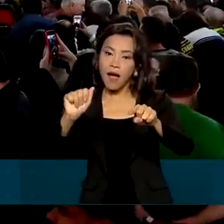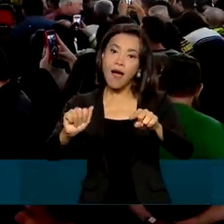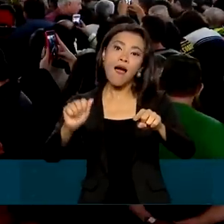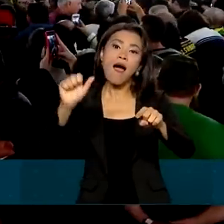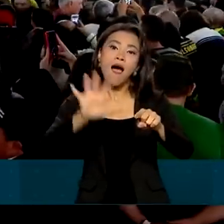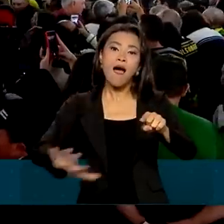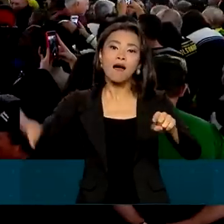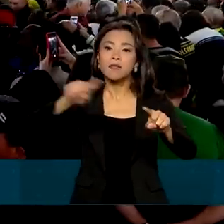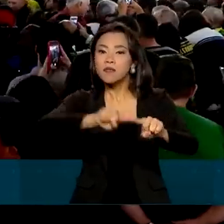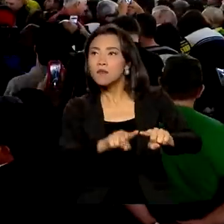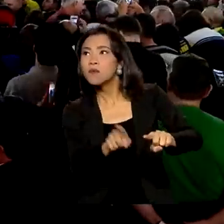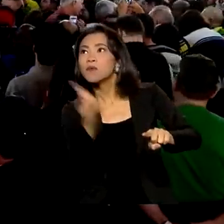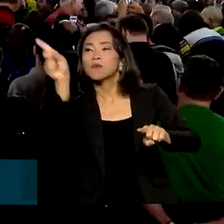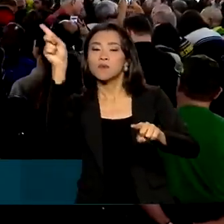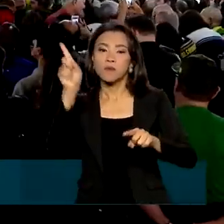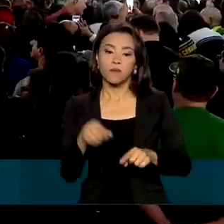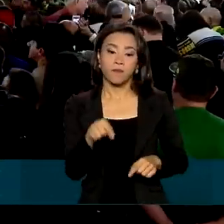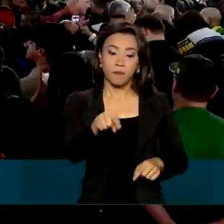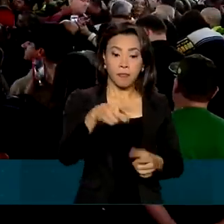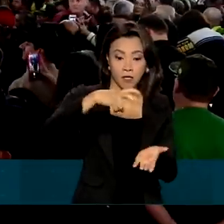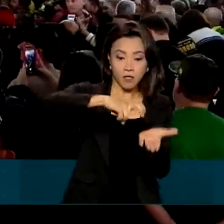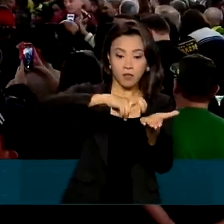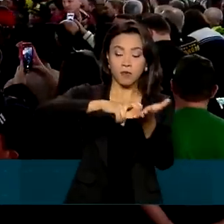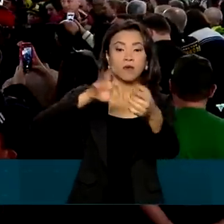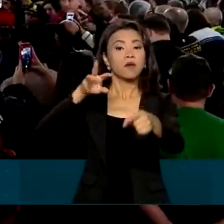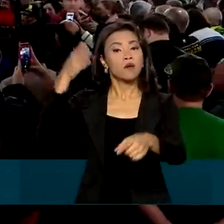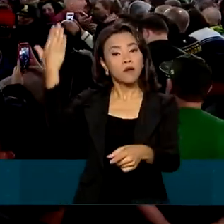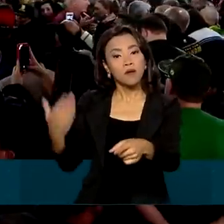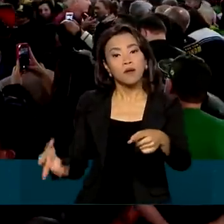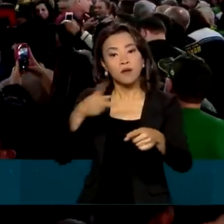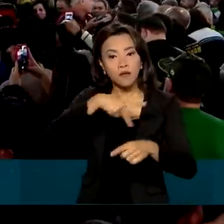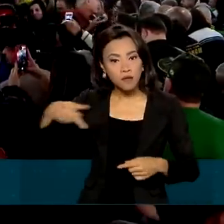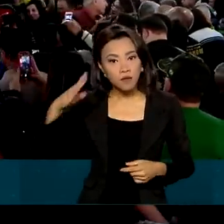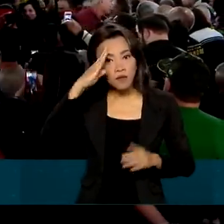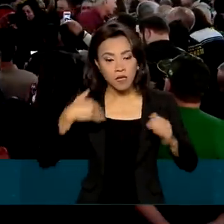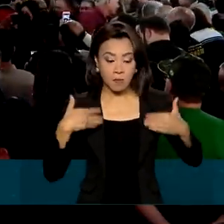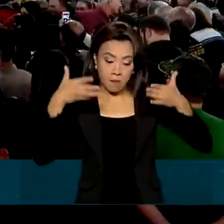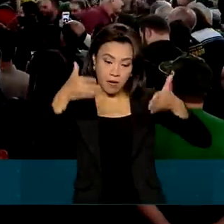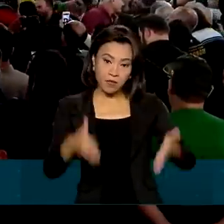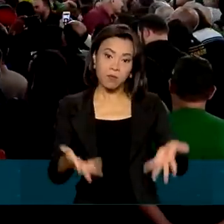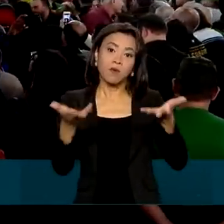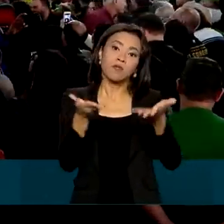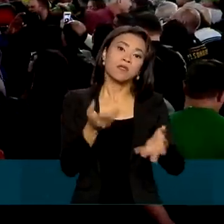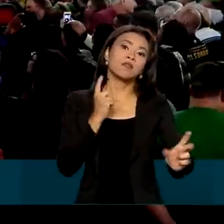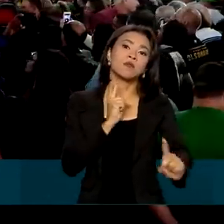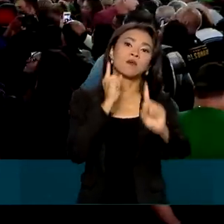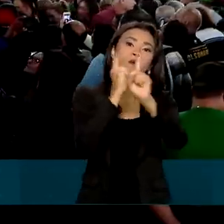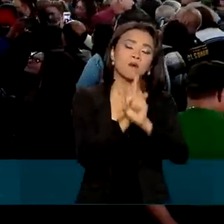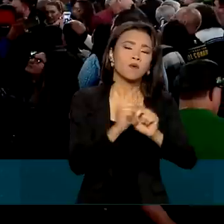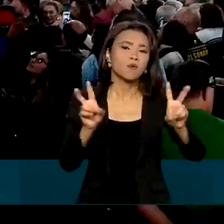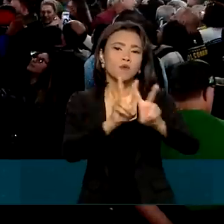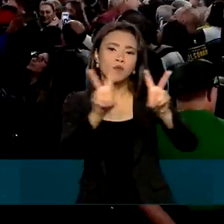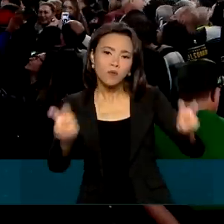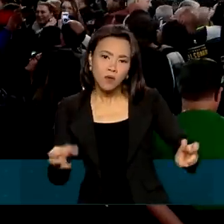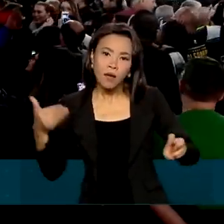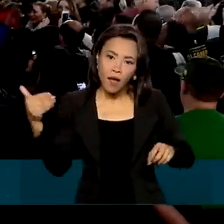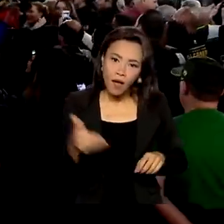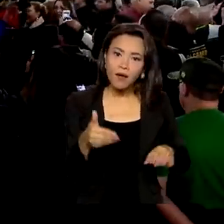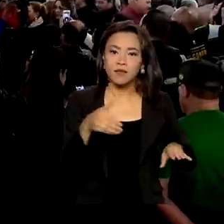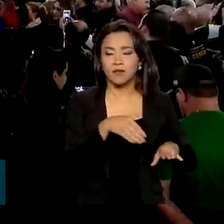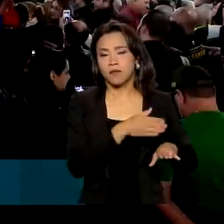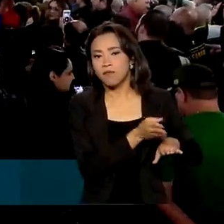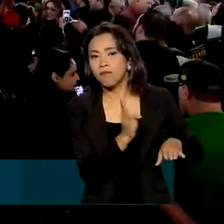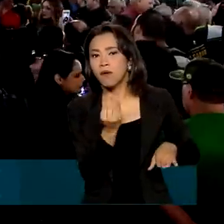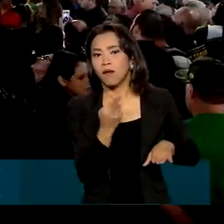Pela manhã, o presidente Jair Bolsonaro participou de um evento referente às obras da Estrada Boiadeira. O